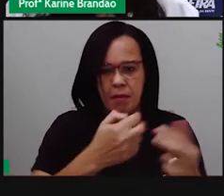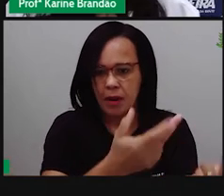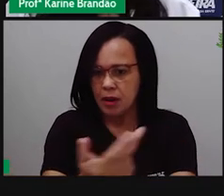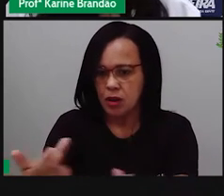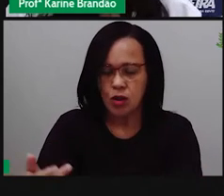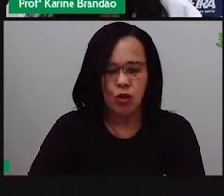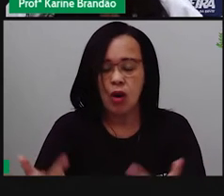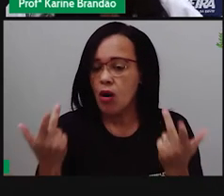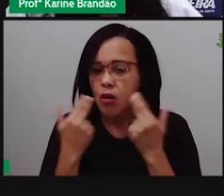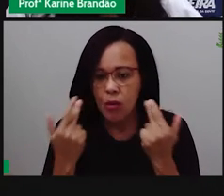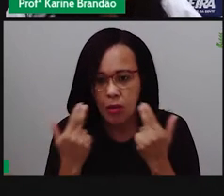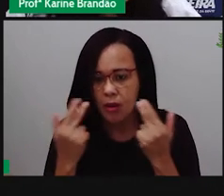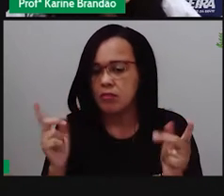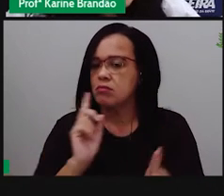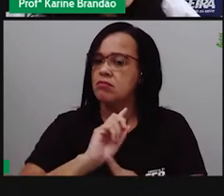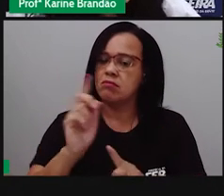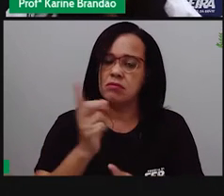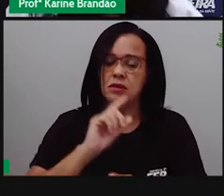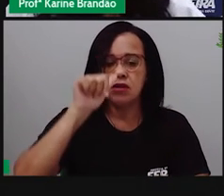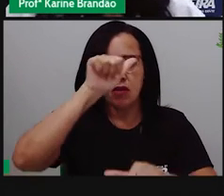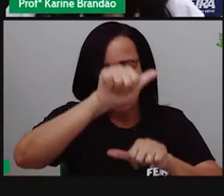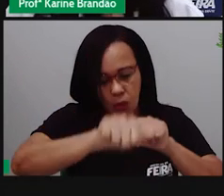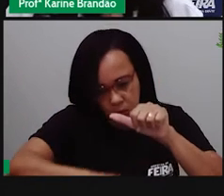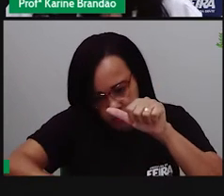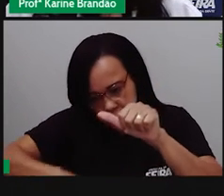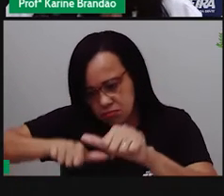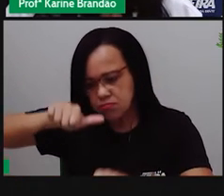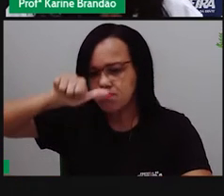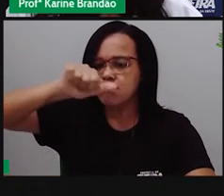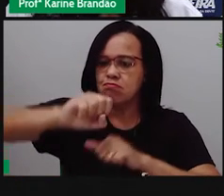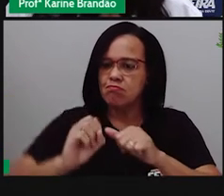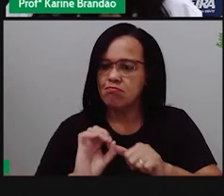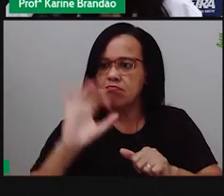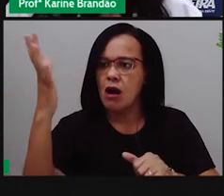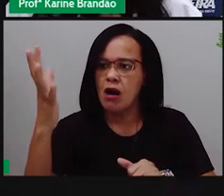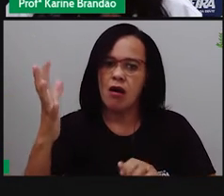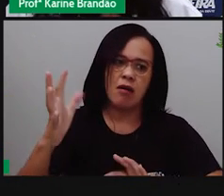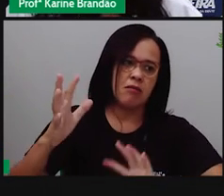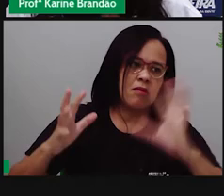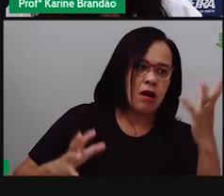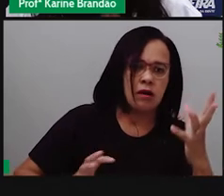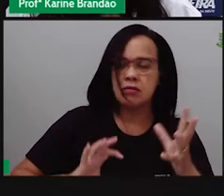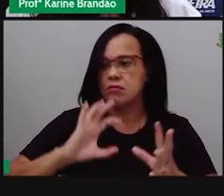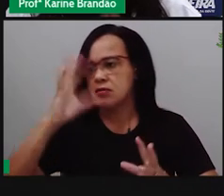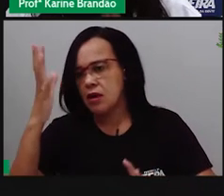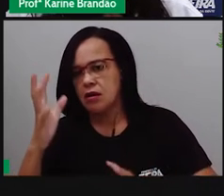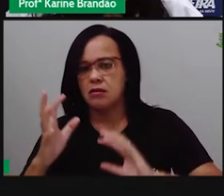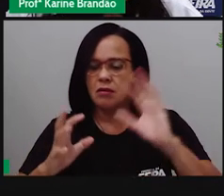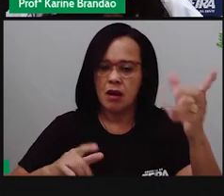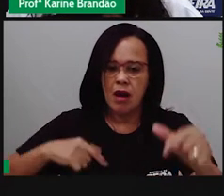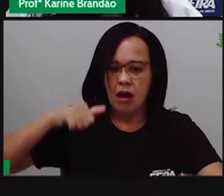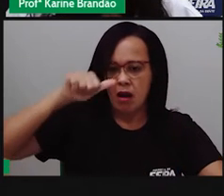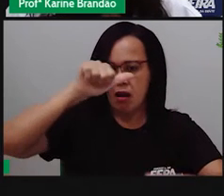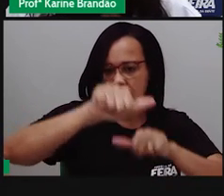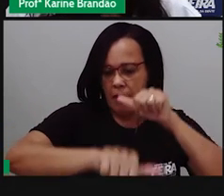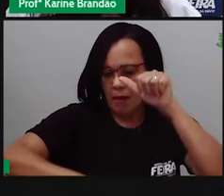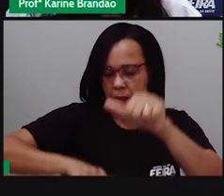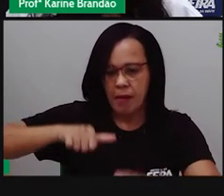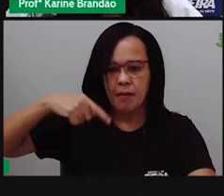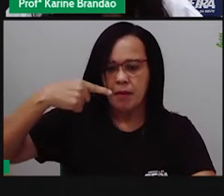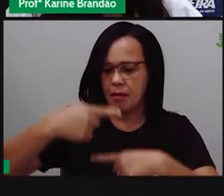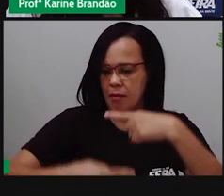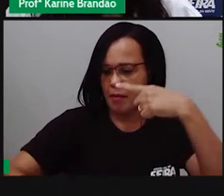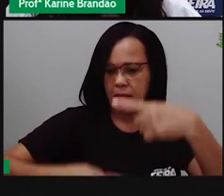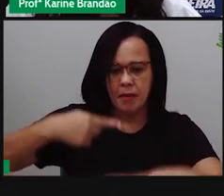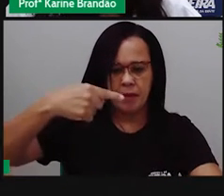essas modificações foram acontecendo e a gente vai tendo geração de novas espécies, novos